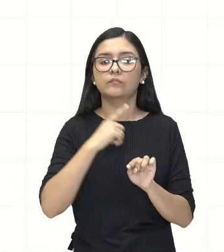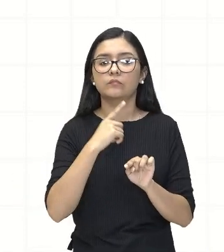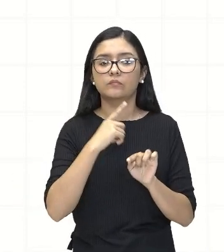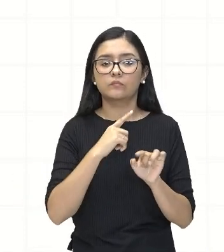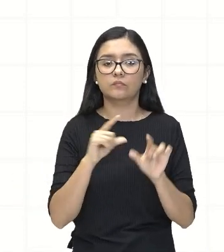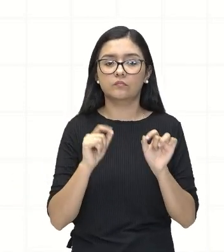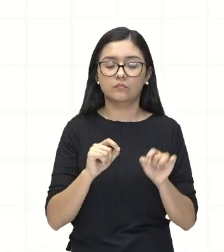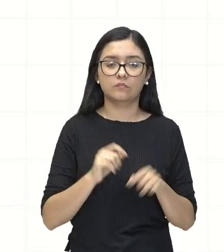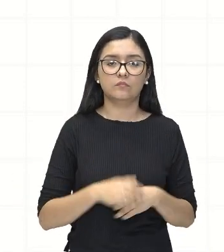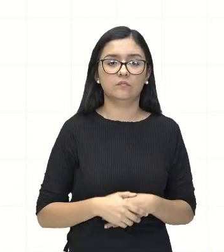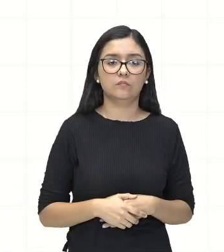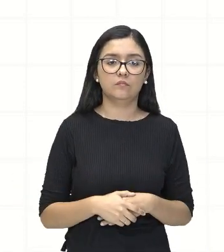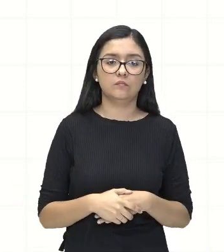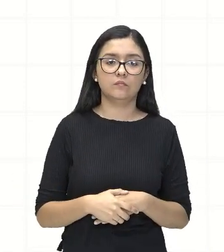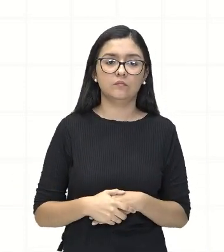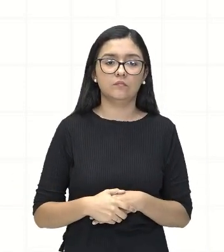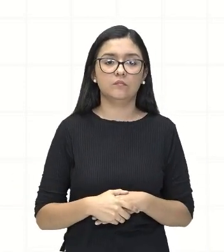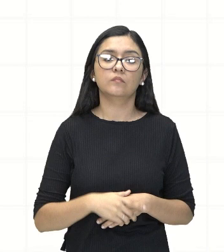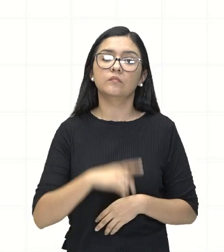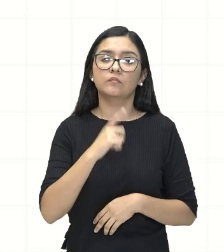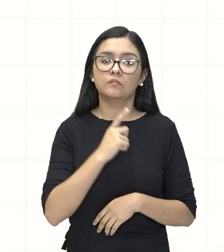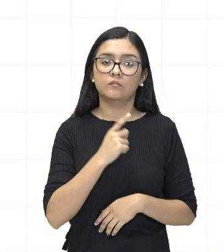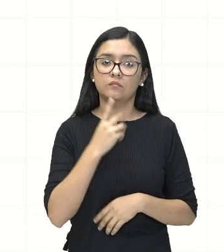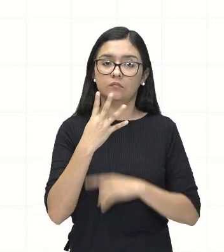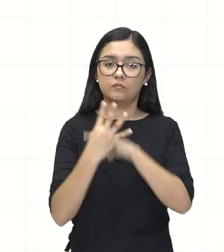ele é um quadrilátero.